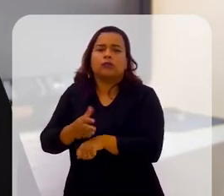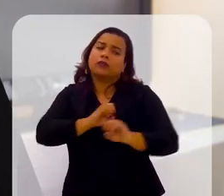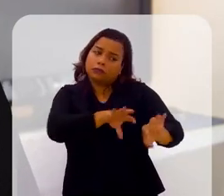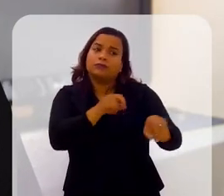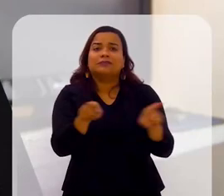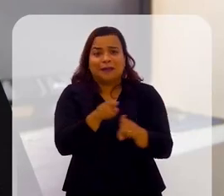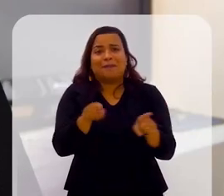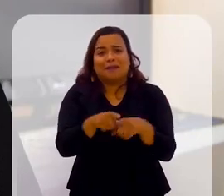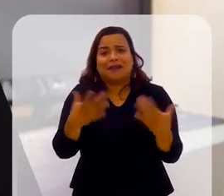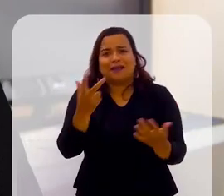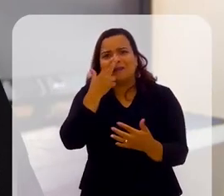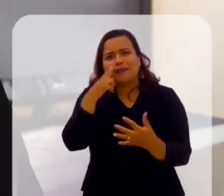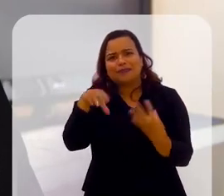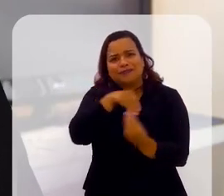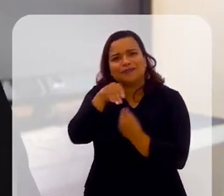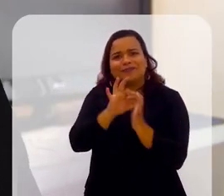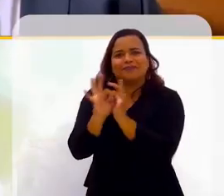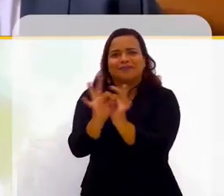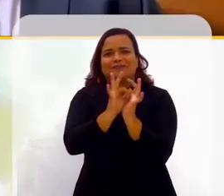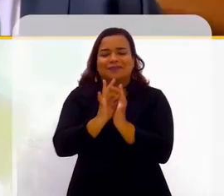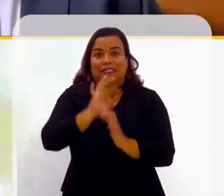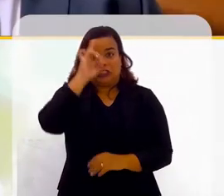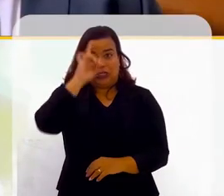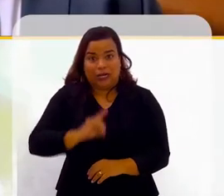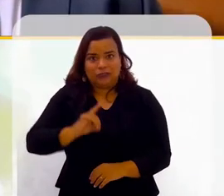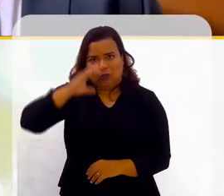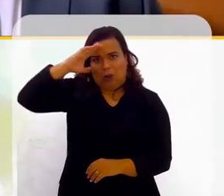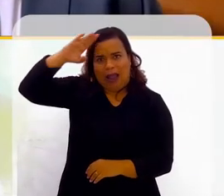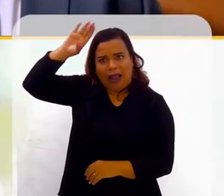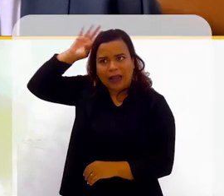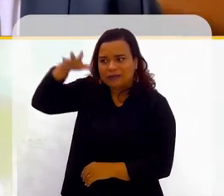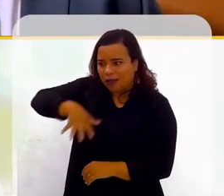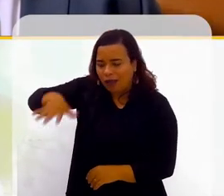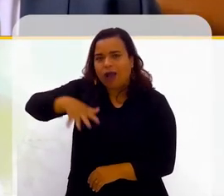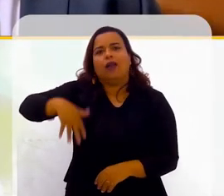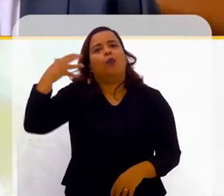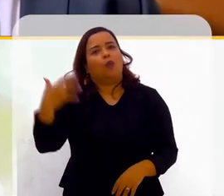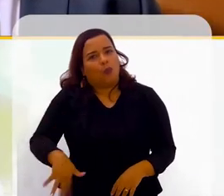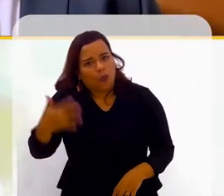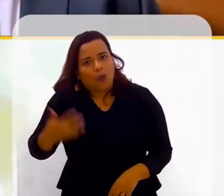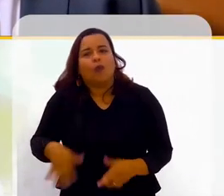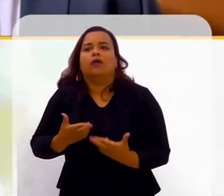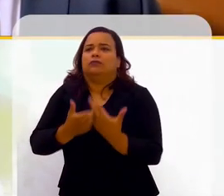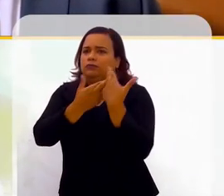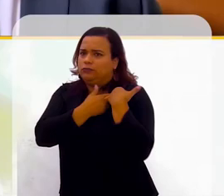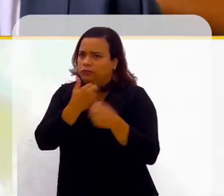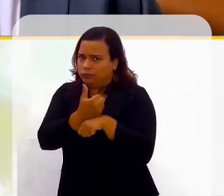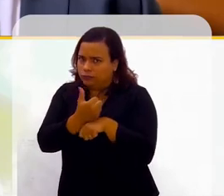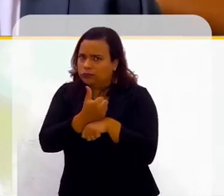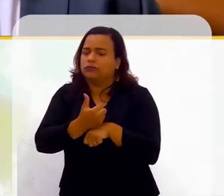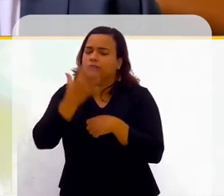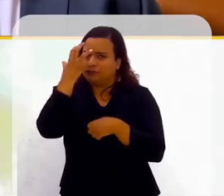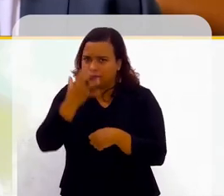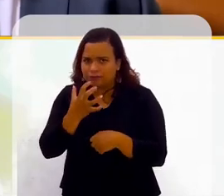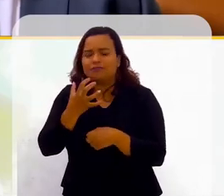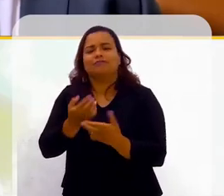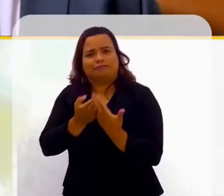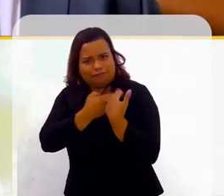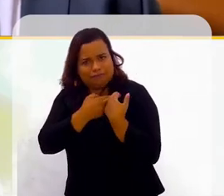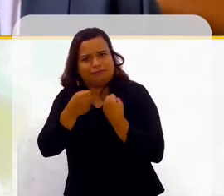Educação também, mas, assim, diretor acadêmico é um cargo bem de bastante